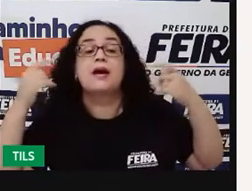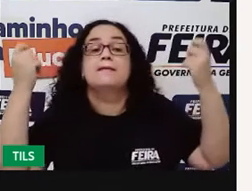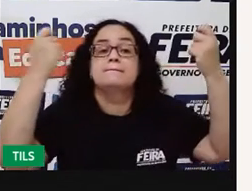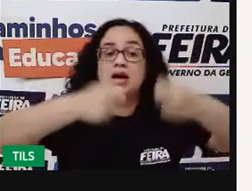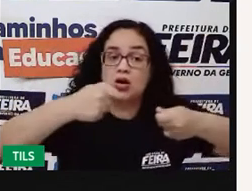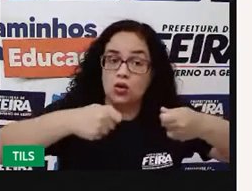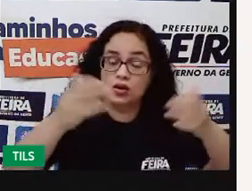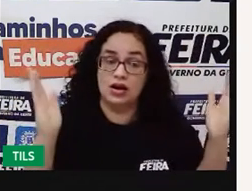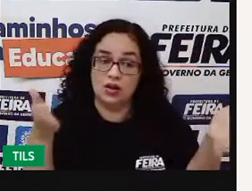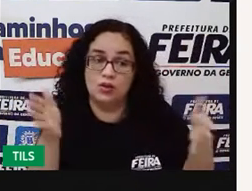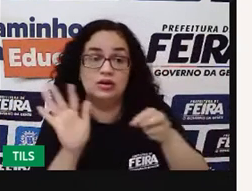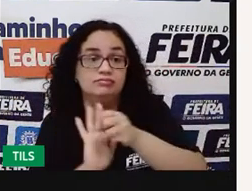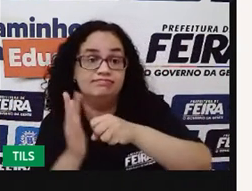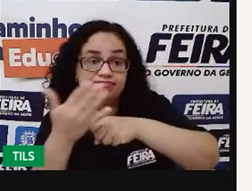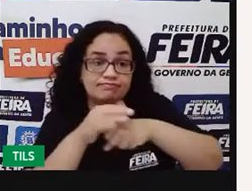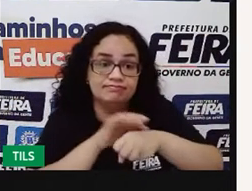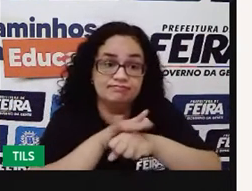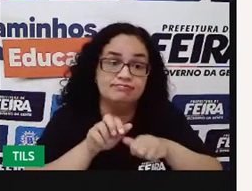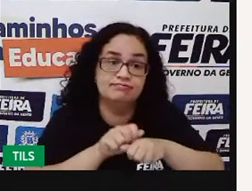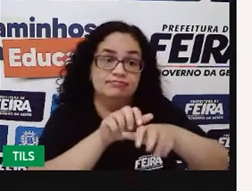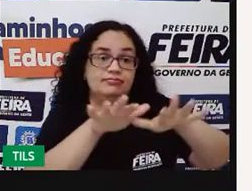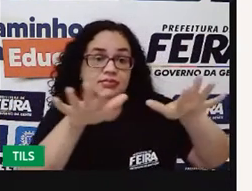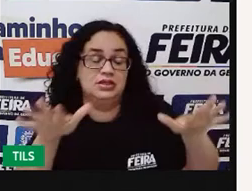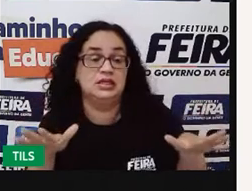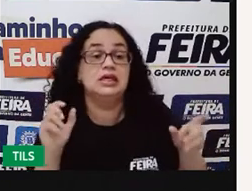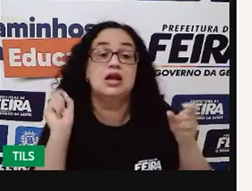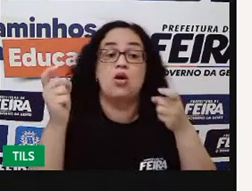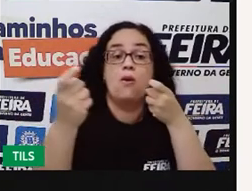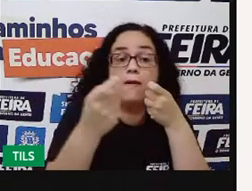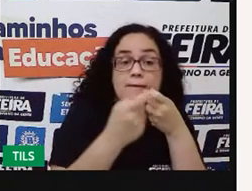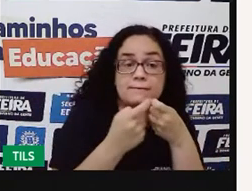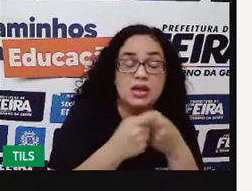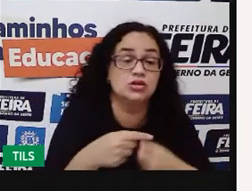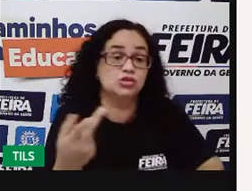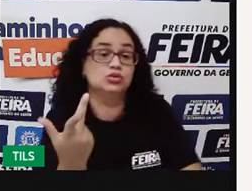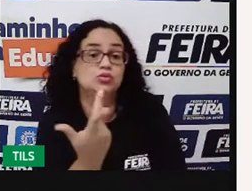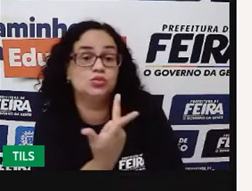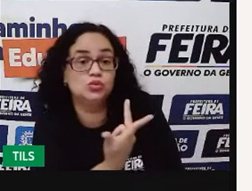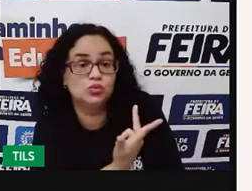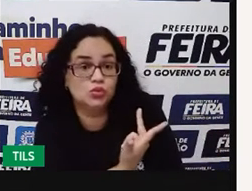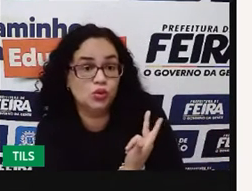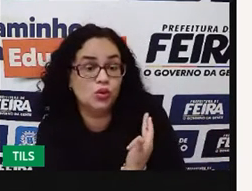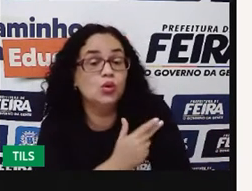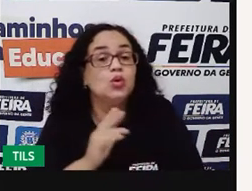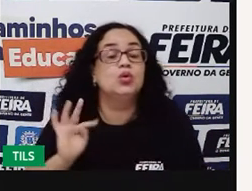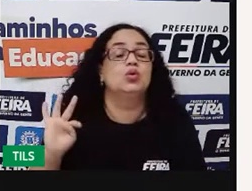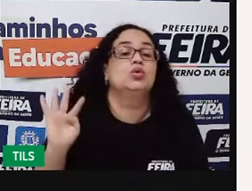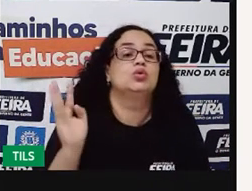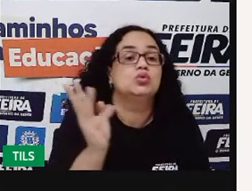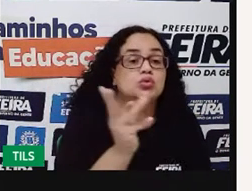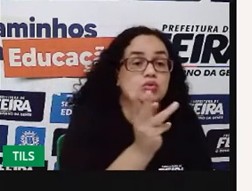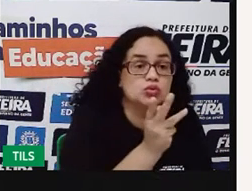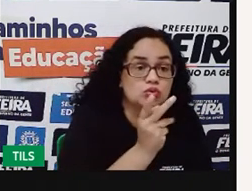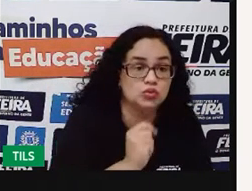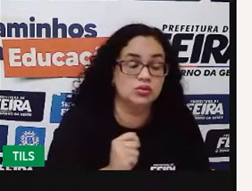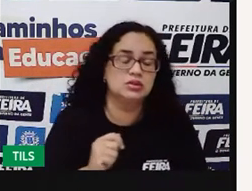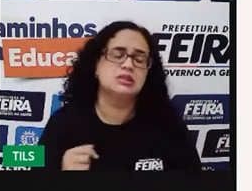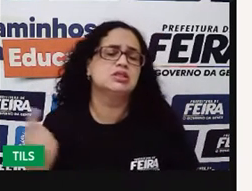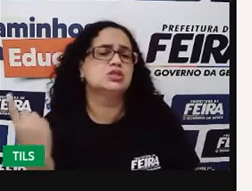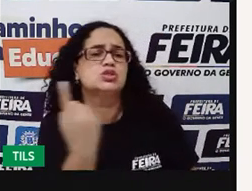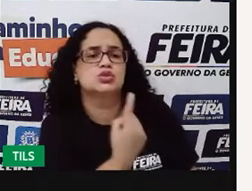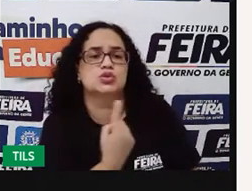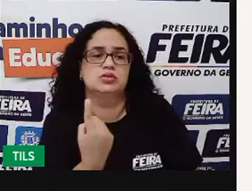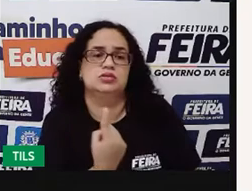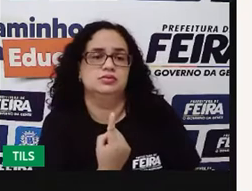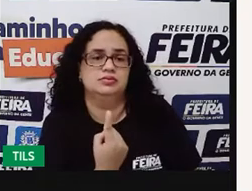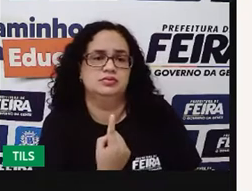momento de pandemia, ir ao médico, tomar vacina. Isso tudo são o quê? Decisões individuais.